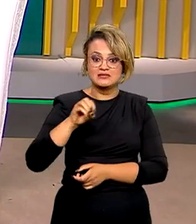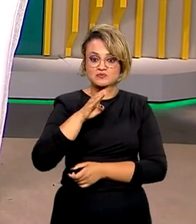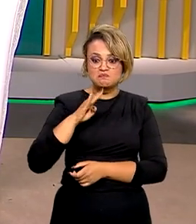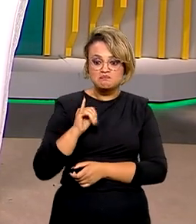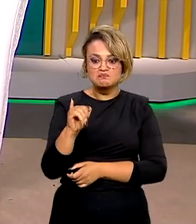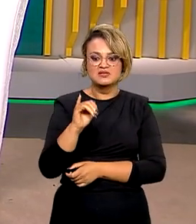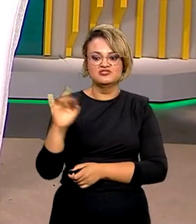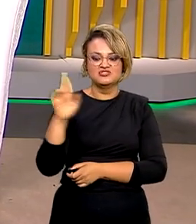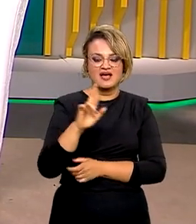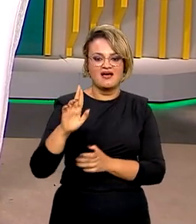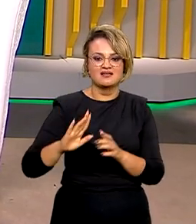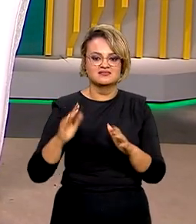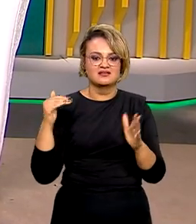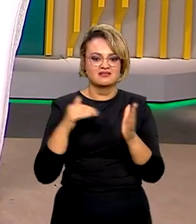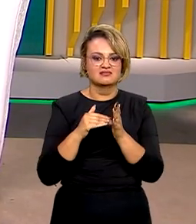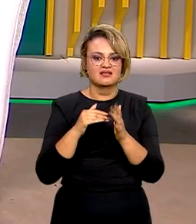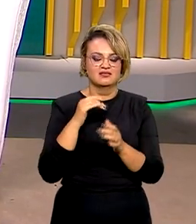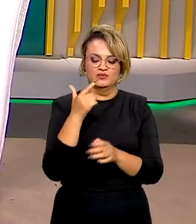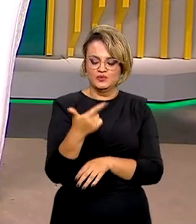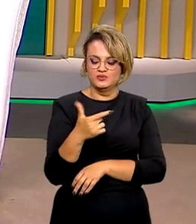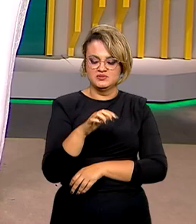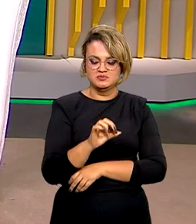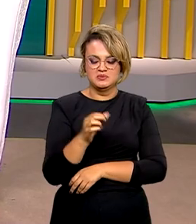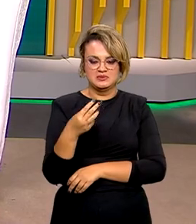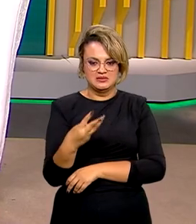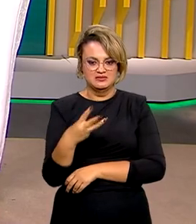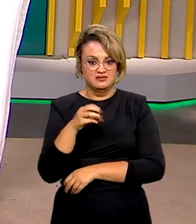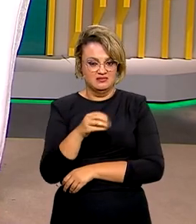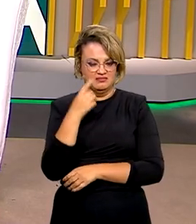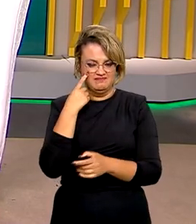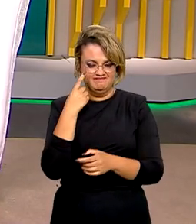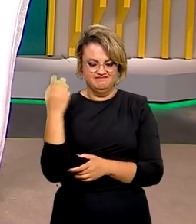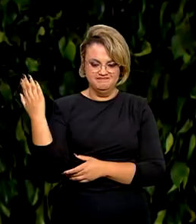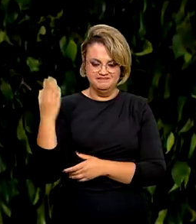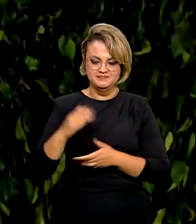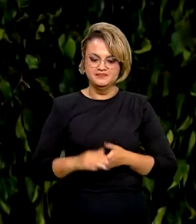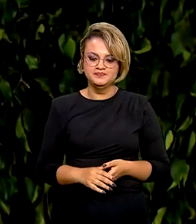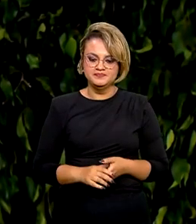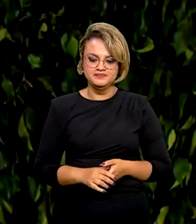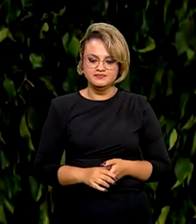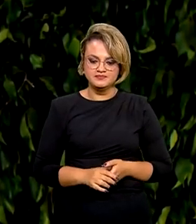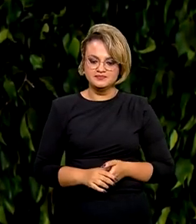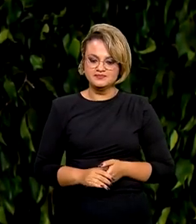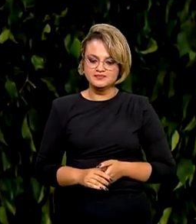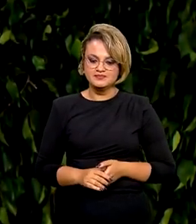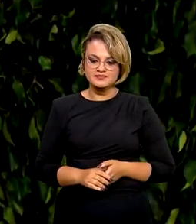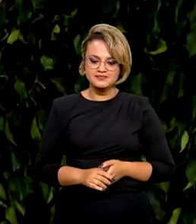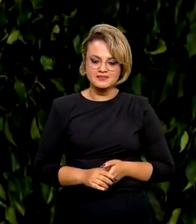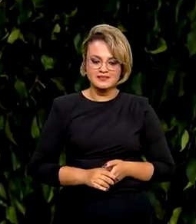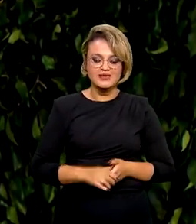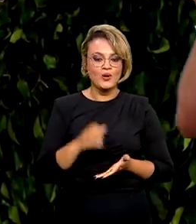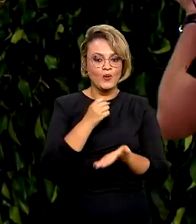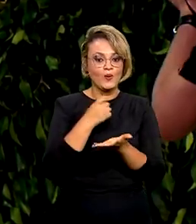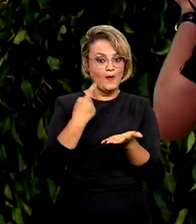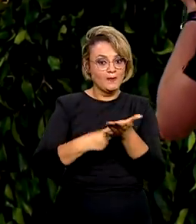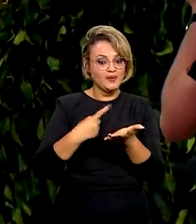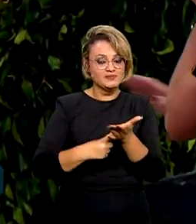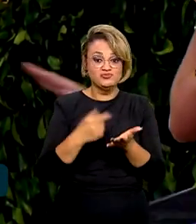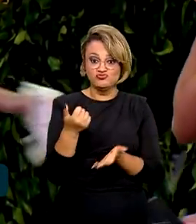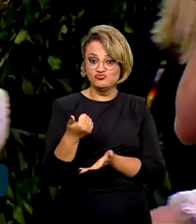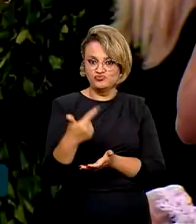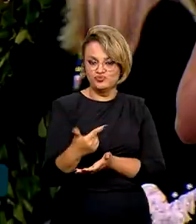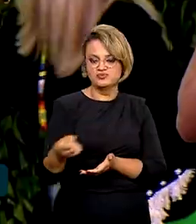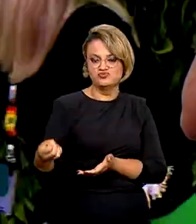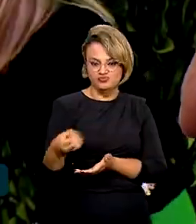de reais até o ano de 2030. Confira na reportagem. Doze novos compromissos